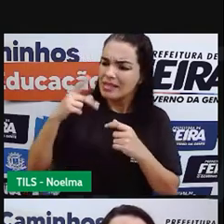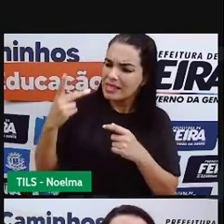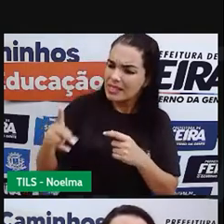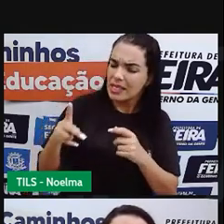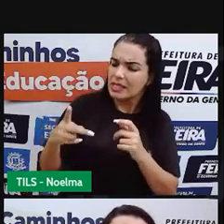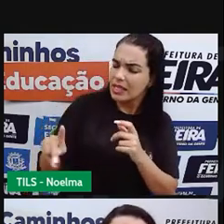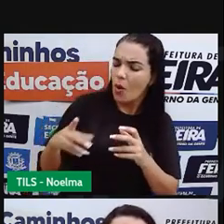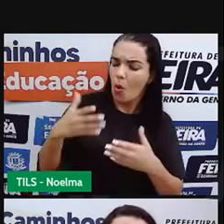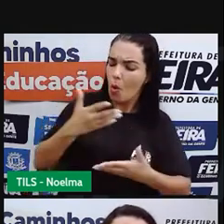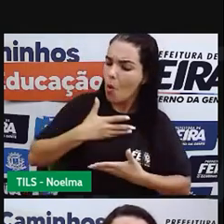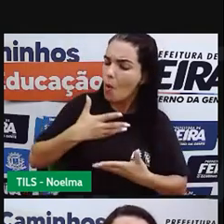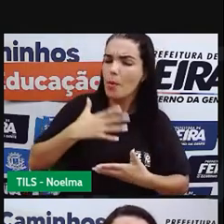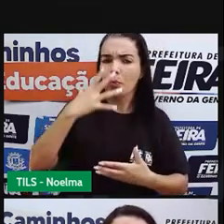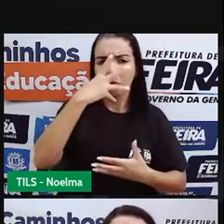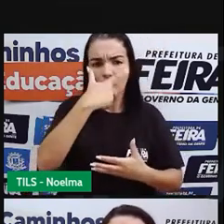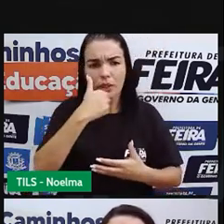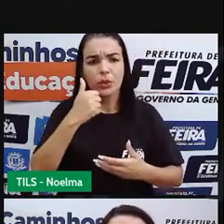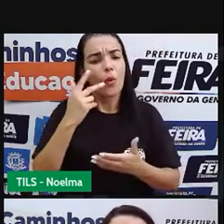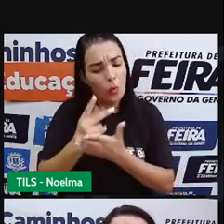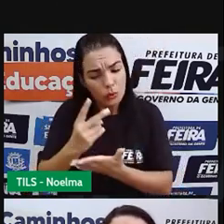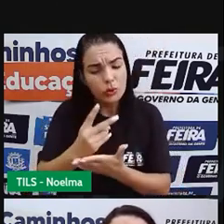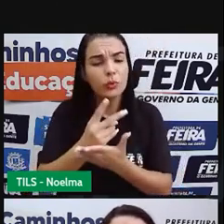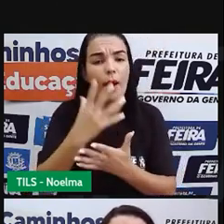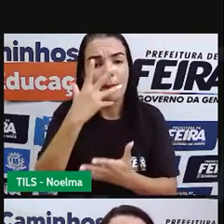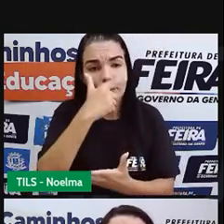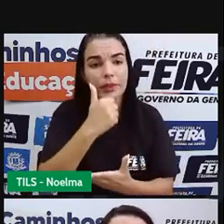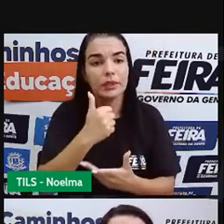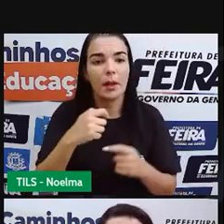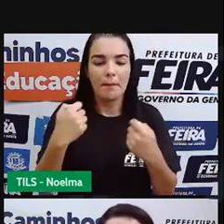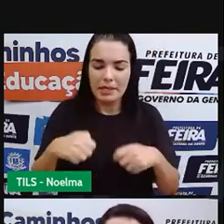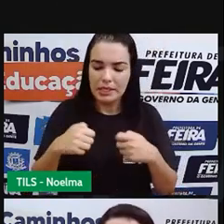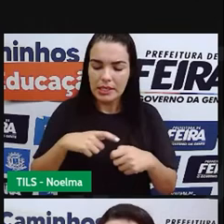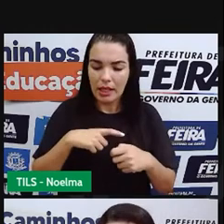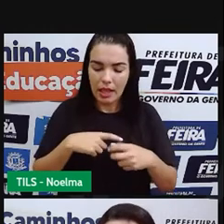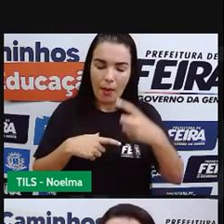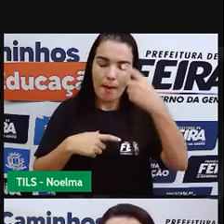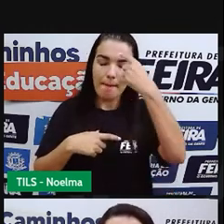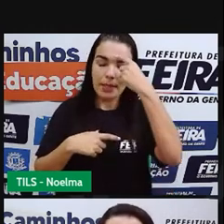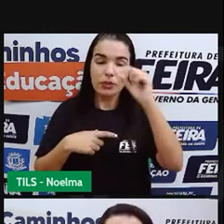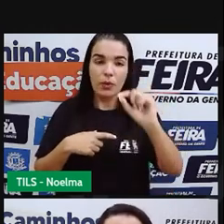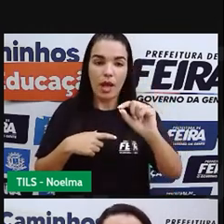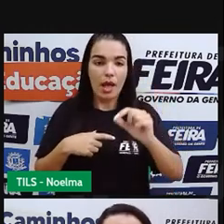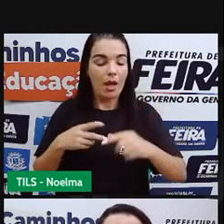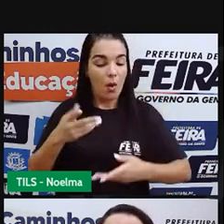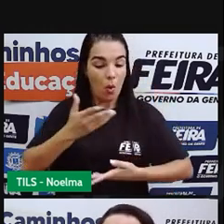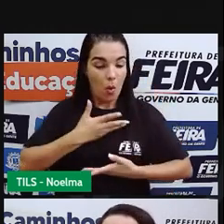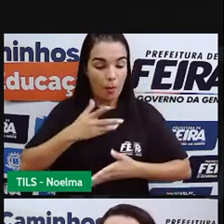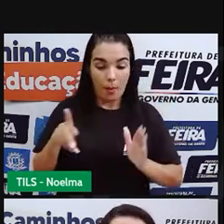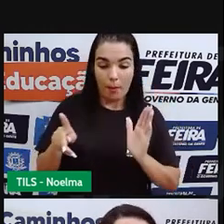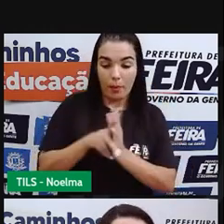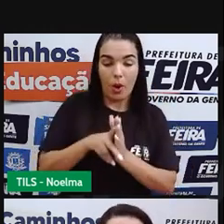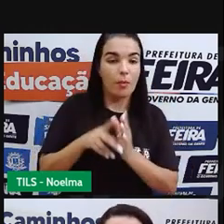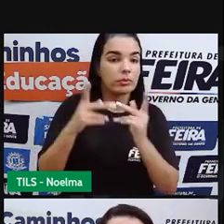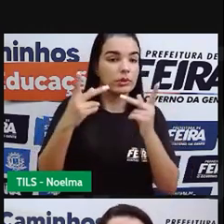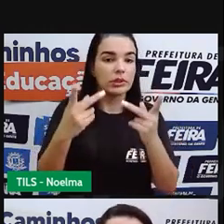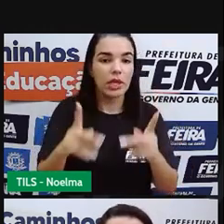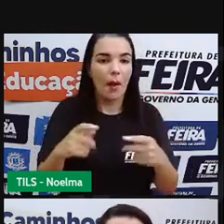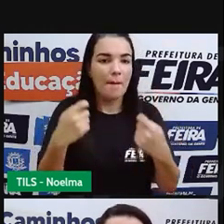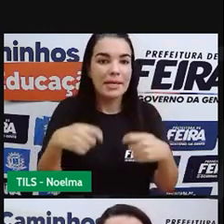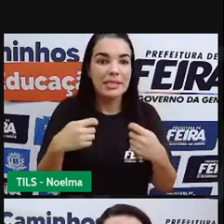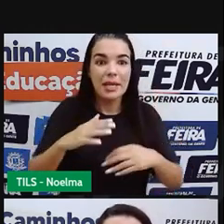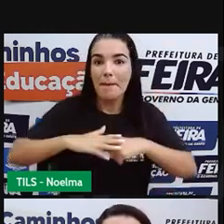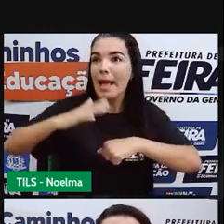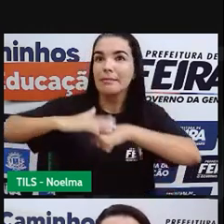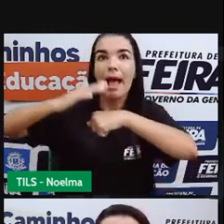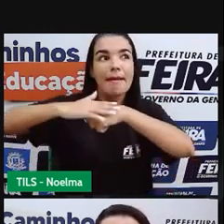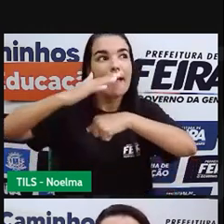próprio corpo, que acontece muitas vezes, ele tem um corpo ideal, já está até bem musculoso e quer mais, mais, mais e mais.